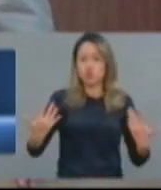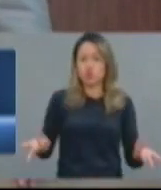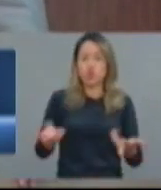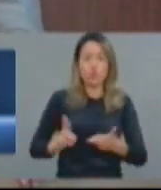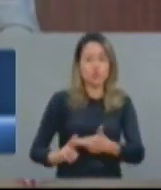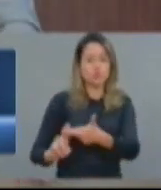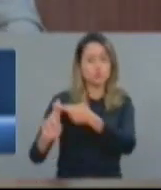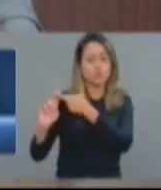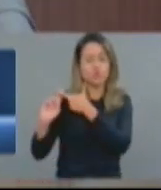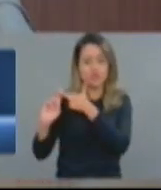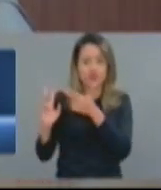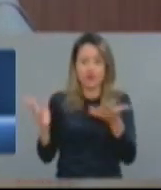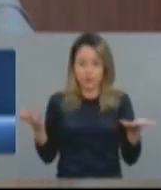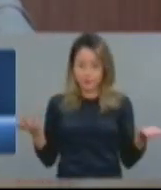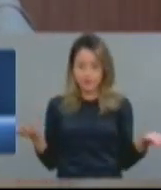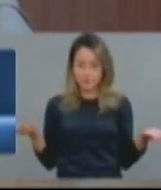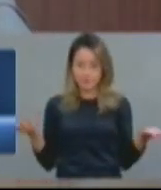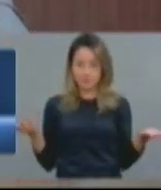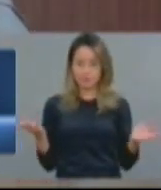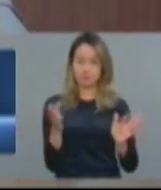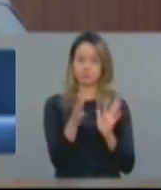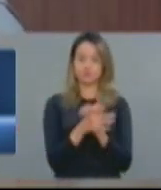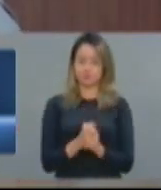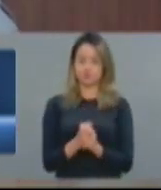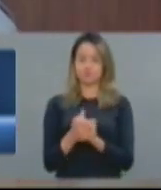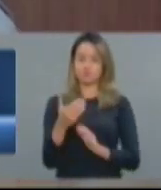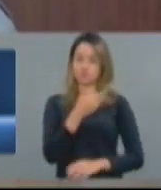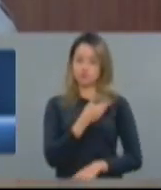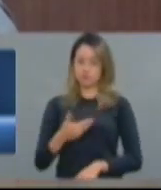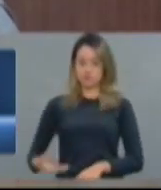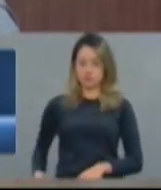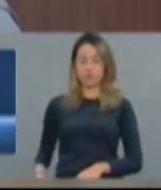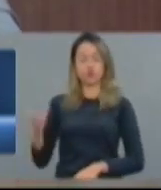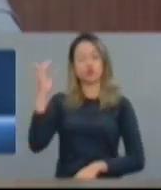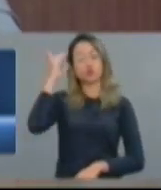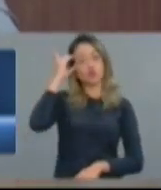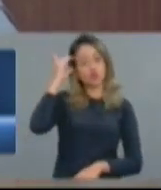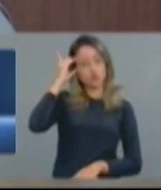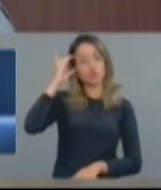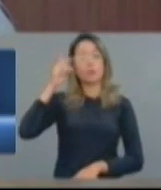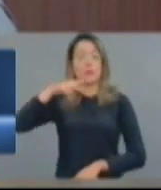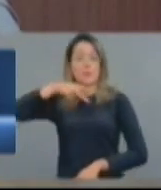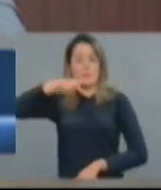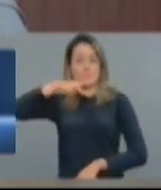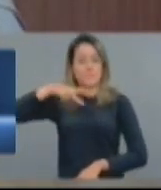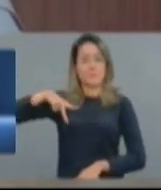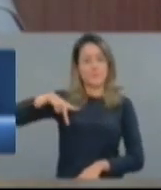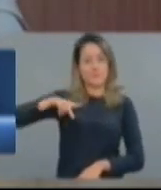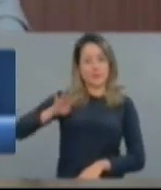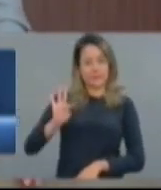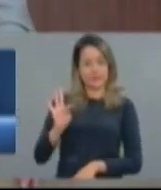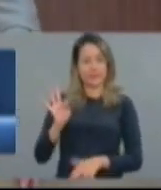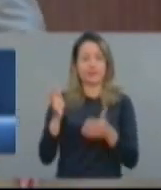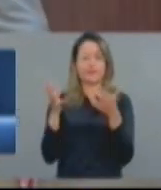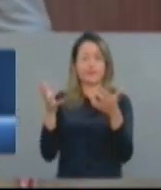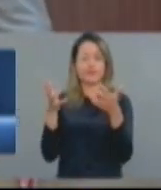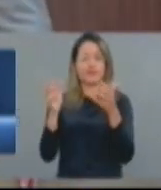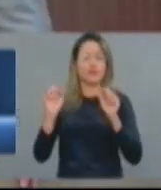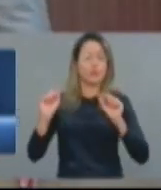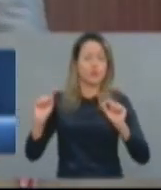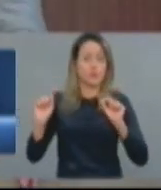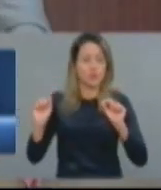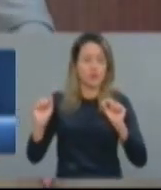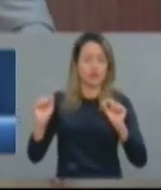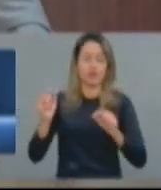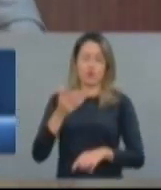apesar de que mesmo o governo Dilma, o Partido dos Trabalhadores quererem colocar como se o